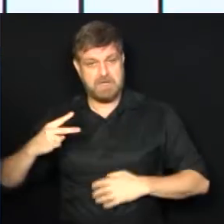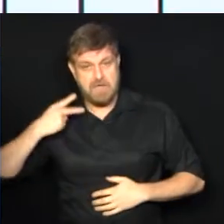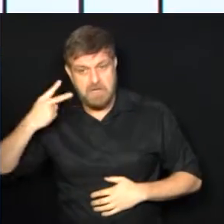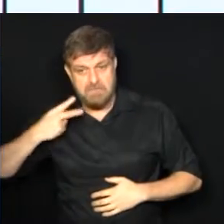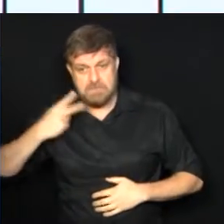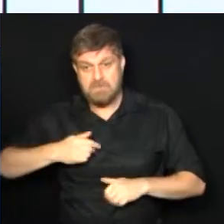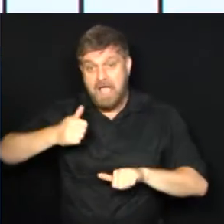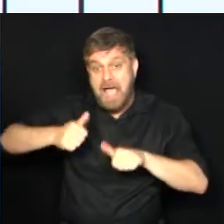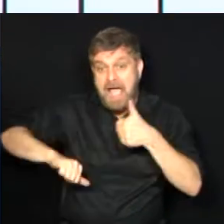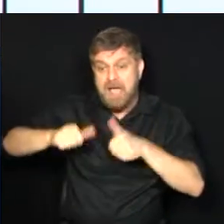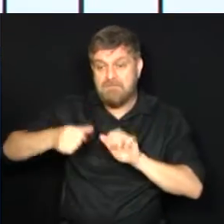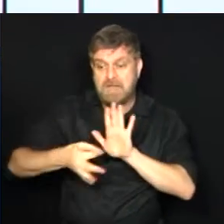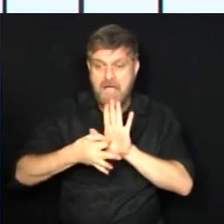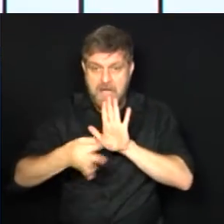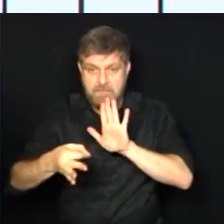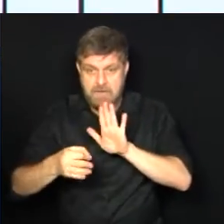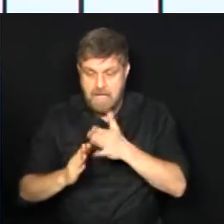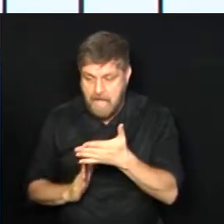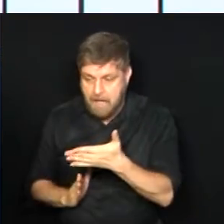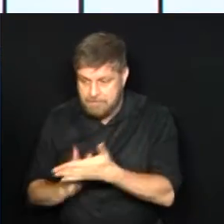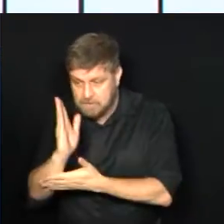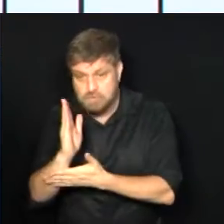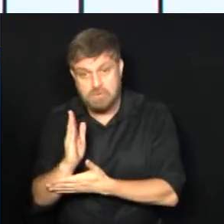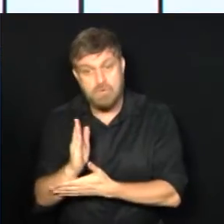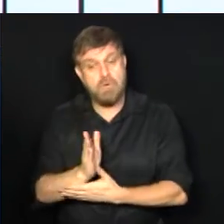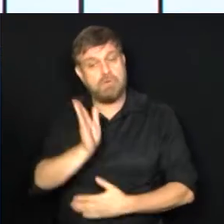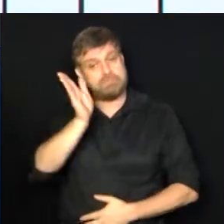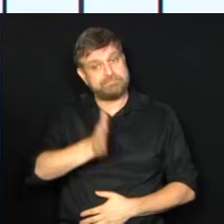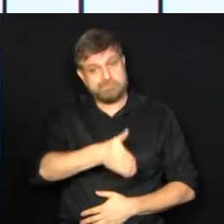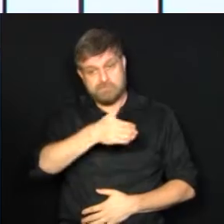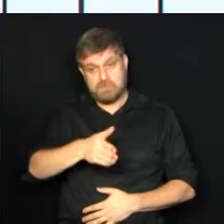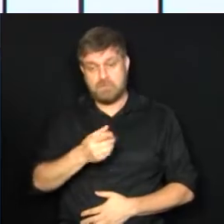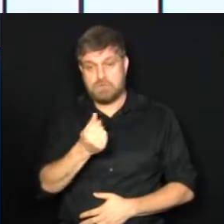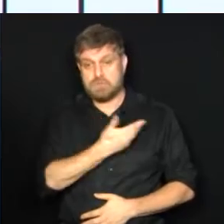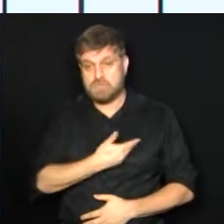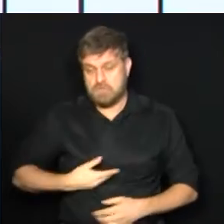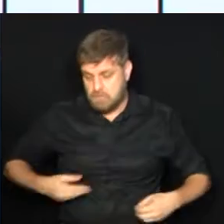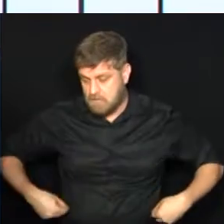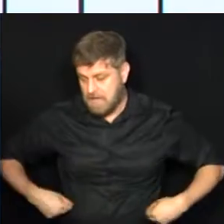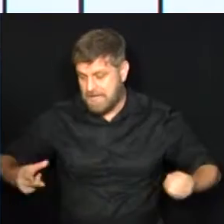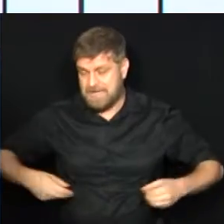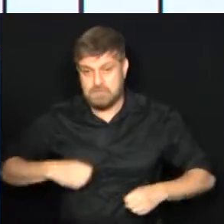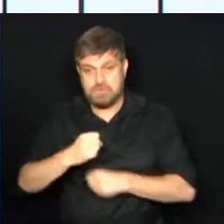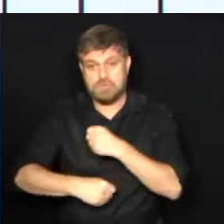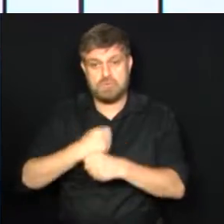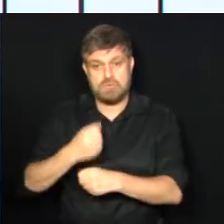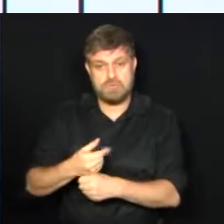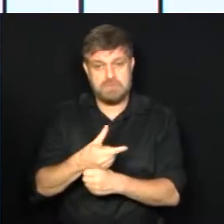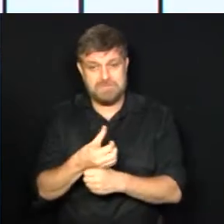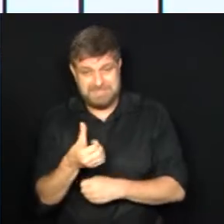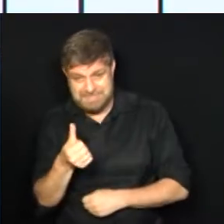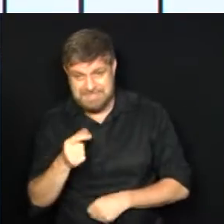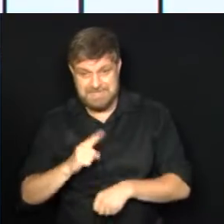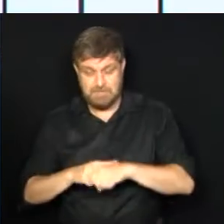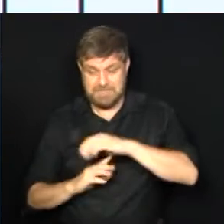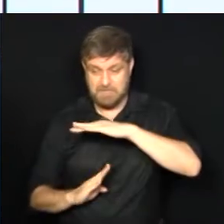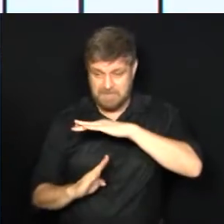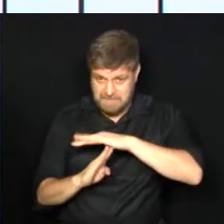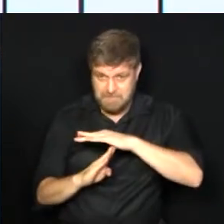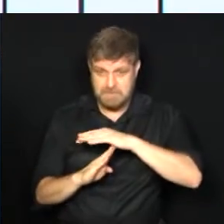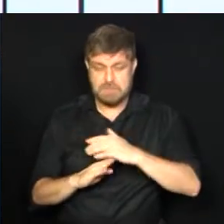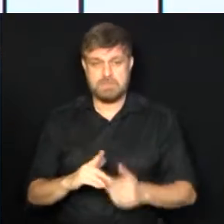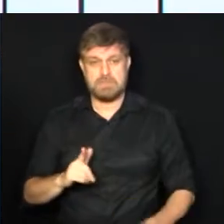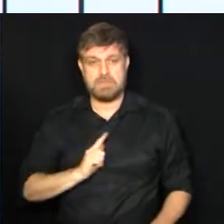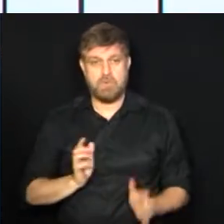faz a análise da aprovação ou não dessas contas e isso tudo tem um prazo. Por isso que é preciso que